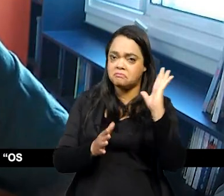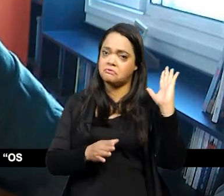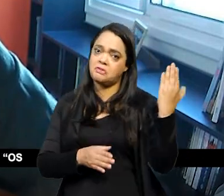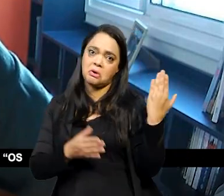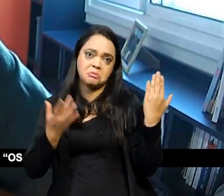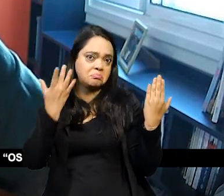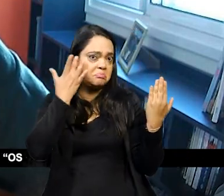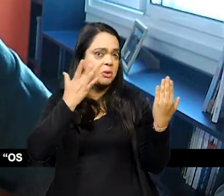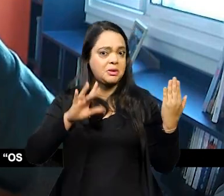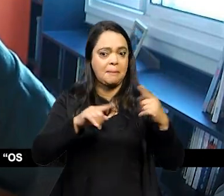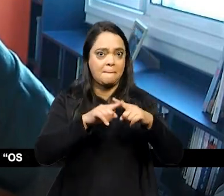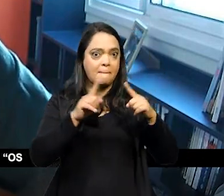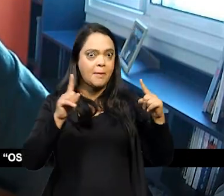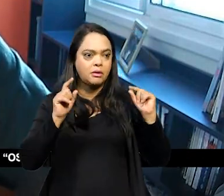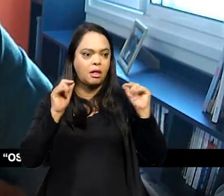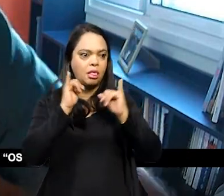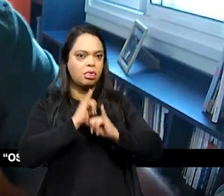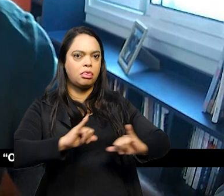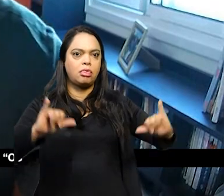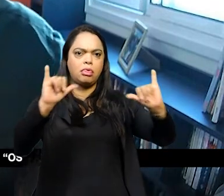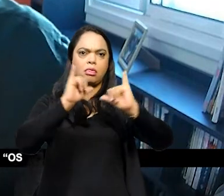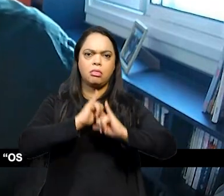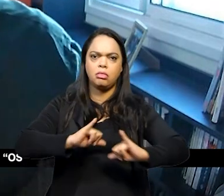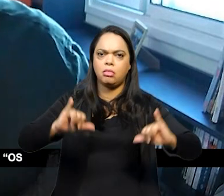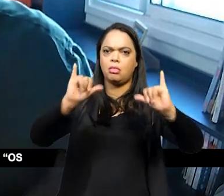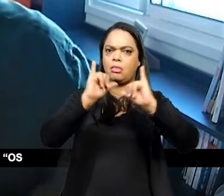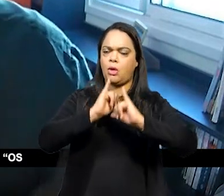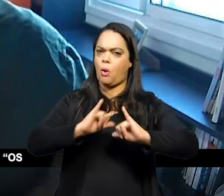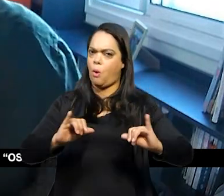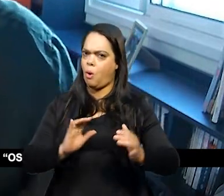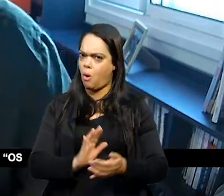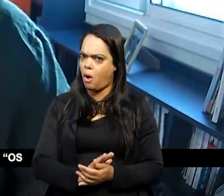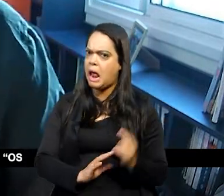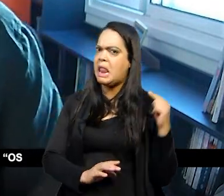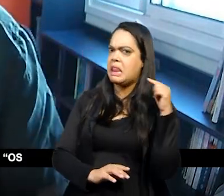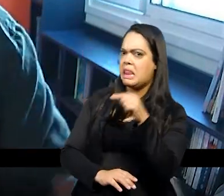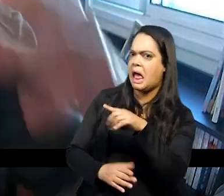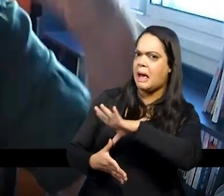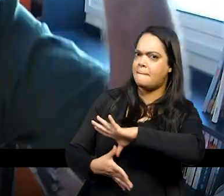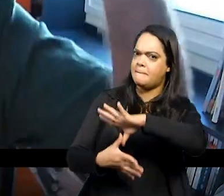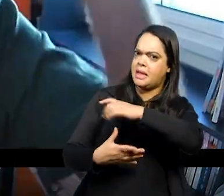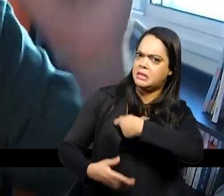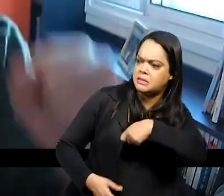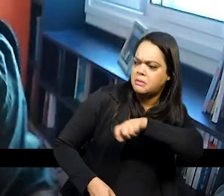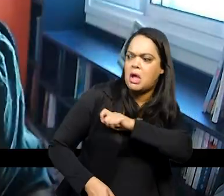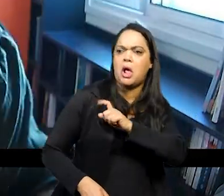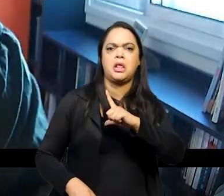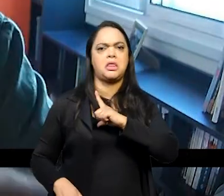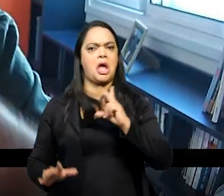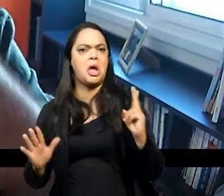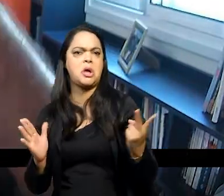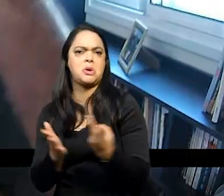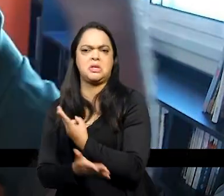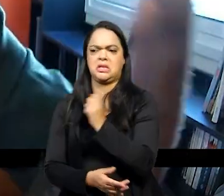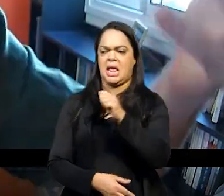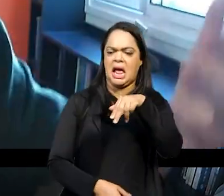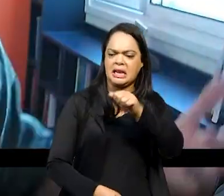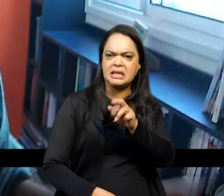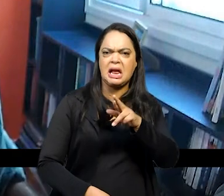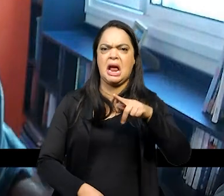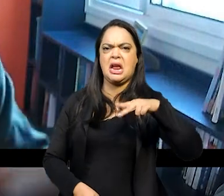produziam então as notícias são olha o pau está comendo na América Espanhola olha os horrores da anarquia olha, está uma coisa